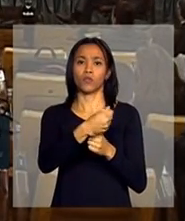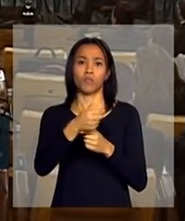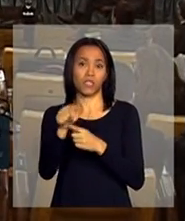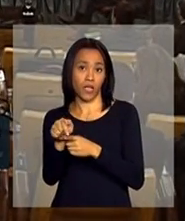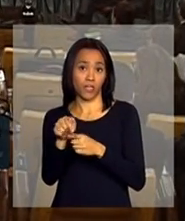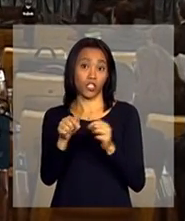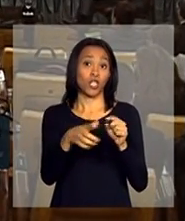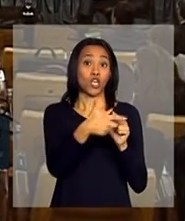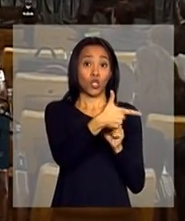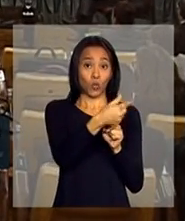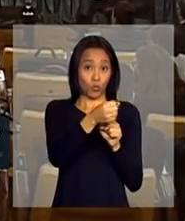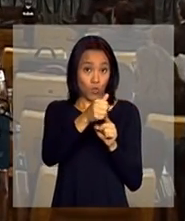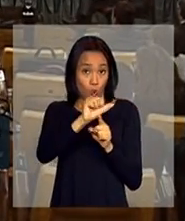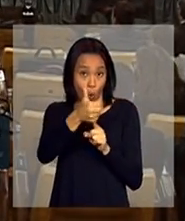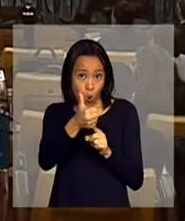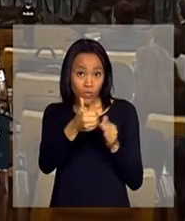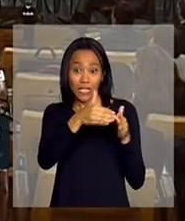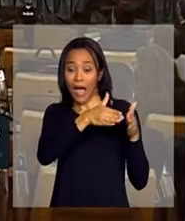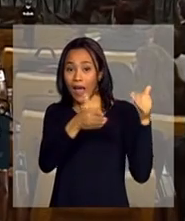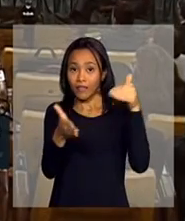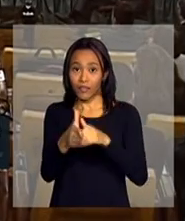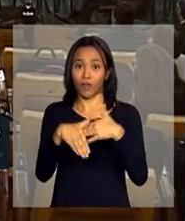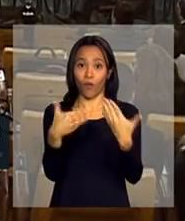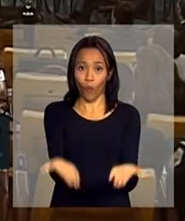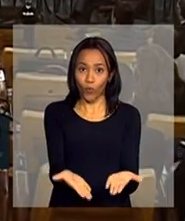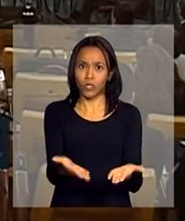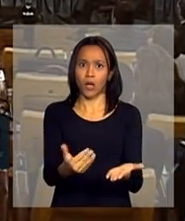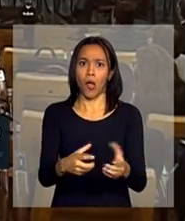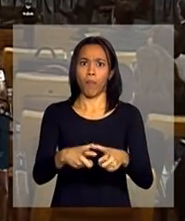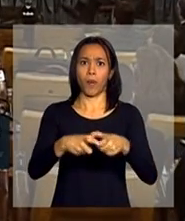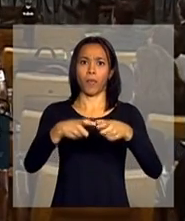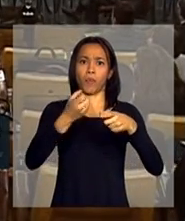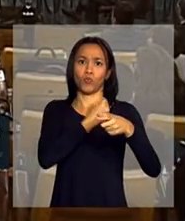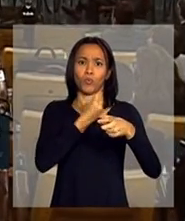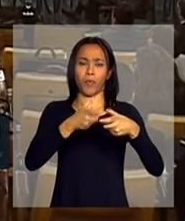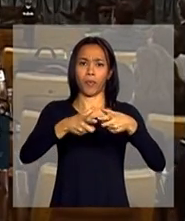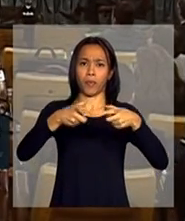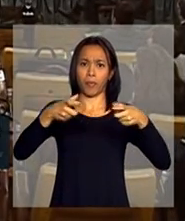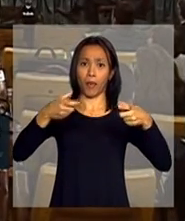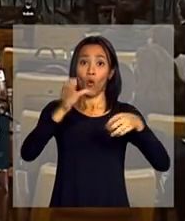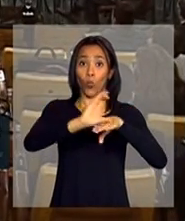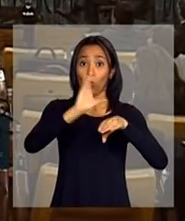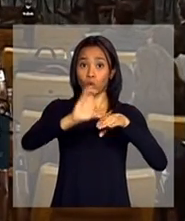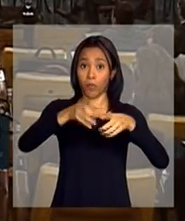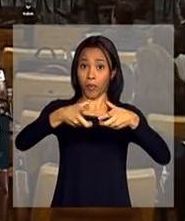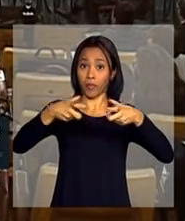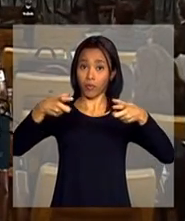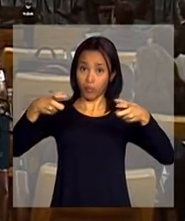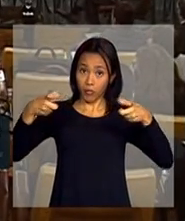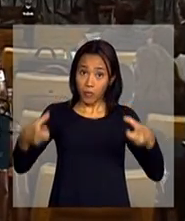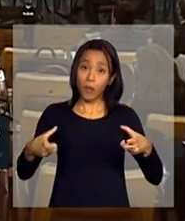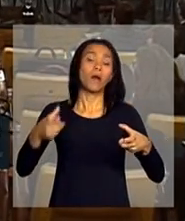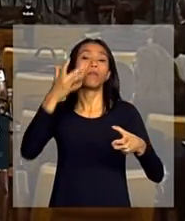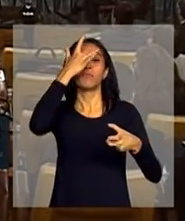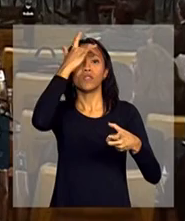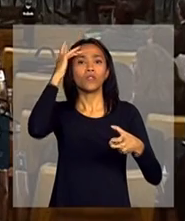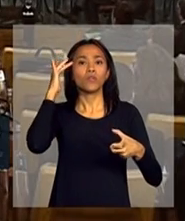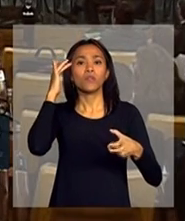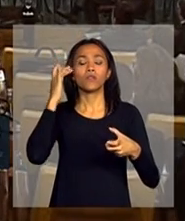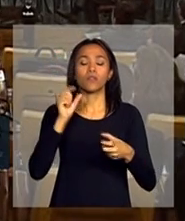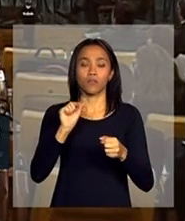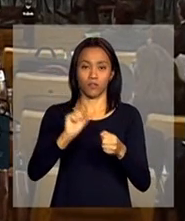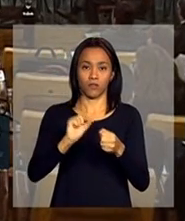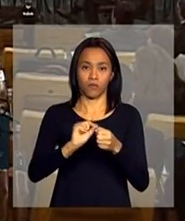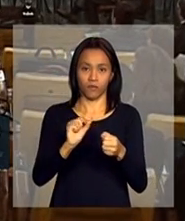2011 para cá está dando um outro salto. Aumentou a quantidade de cursos, pessoas que fizeram cursos, de uma maneira não trivial.